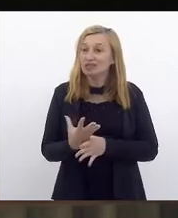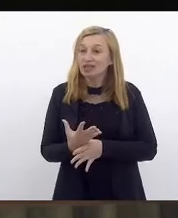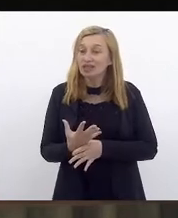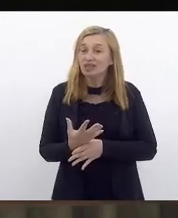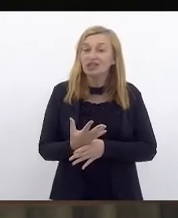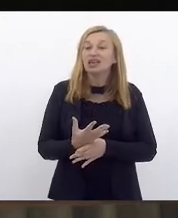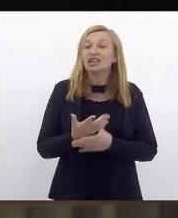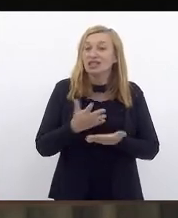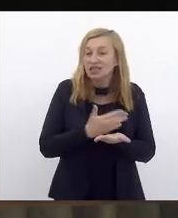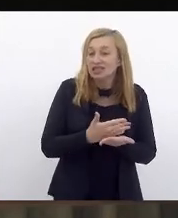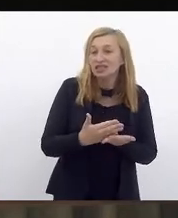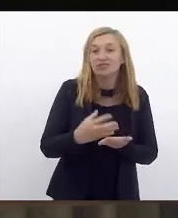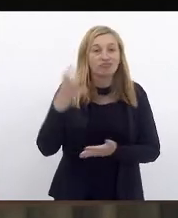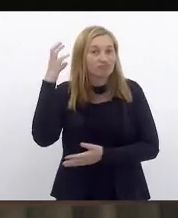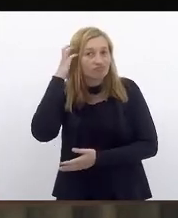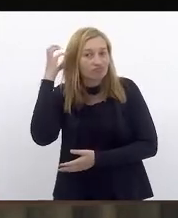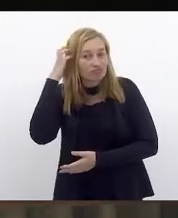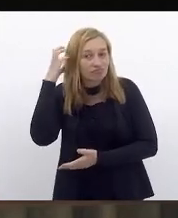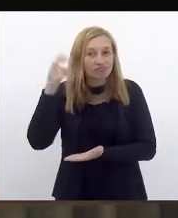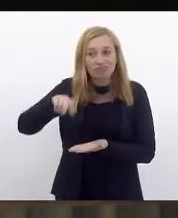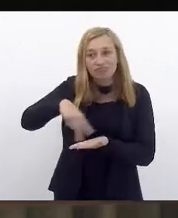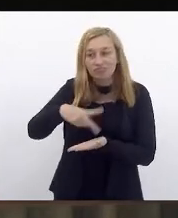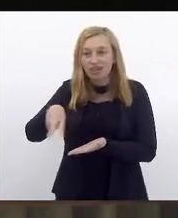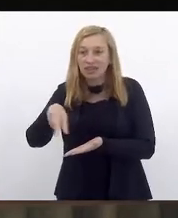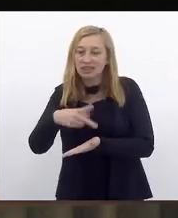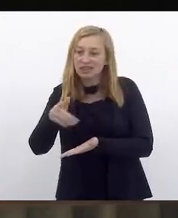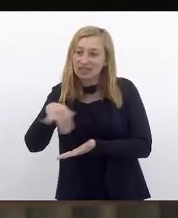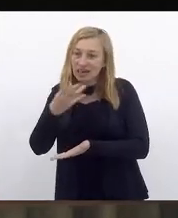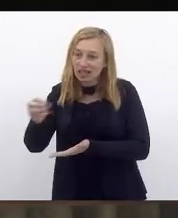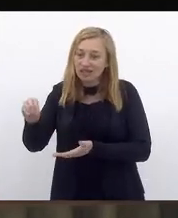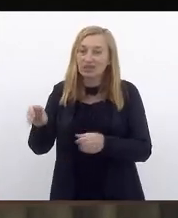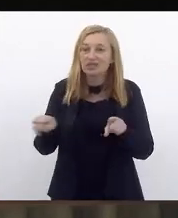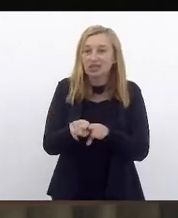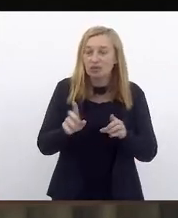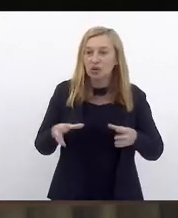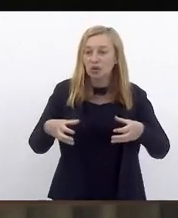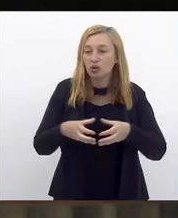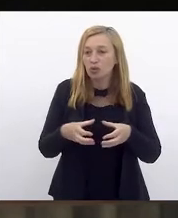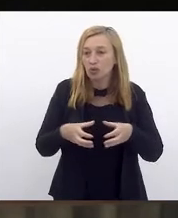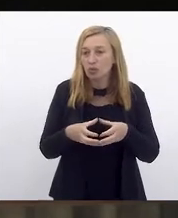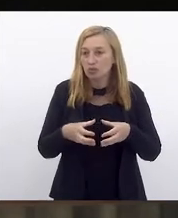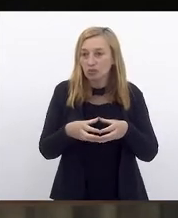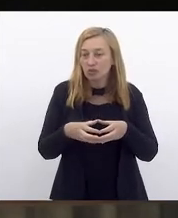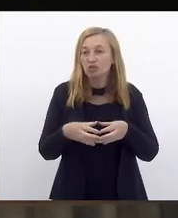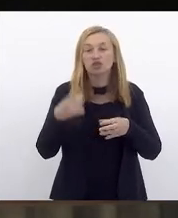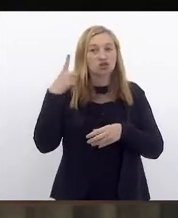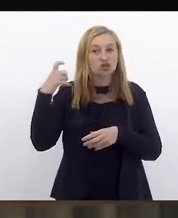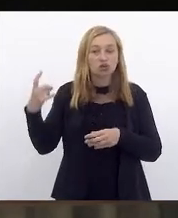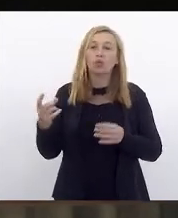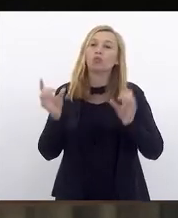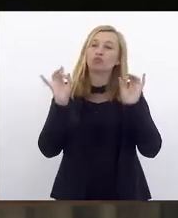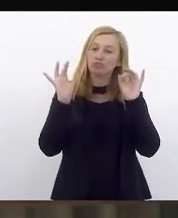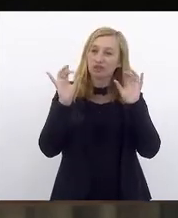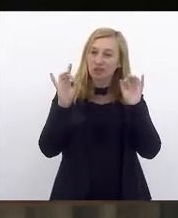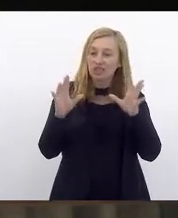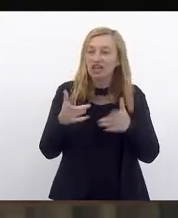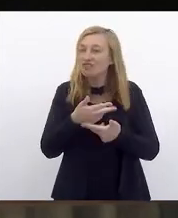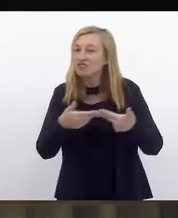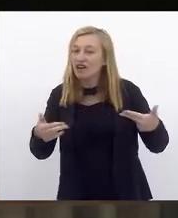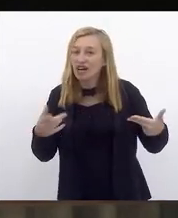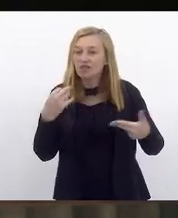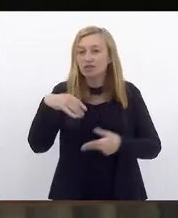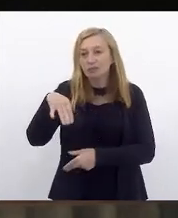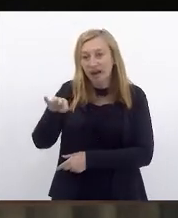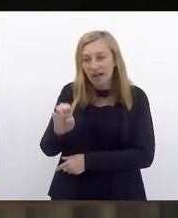das rádios, dos bailes de salão e das equipes de som especializadas no charme. Foram dezenas de bailes